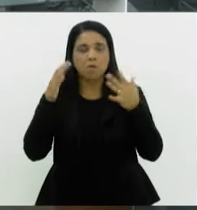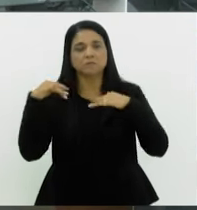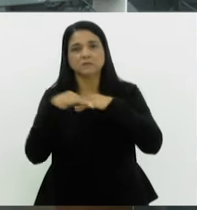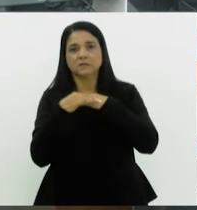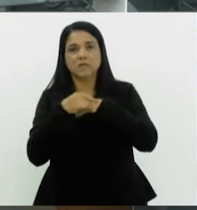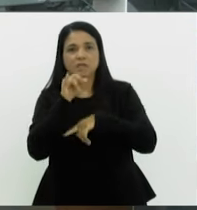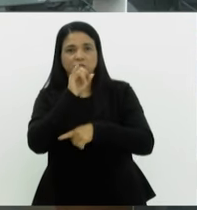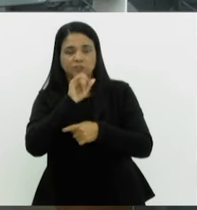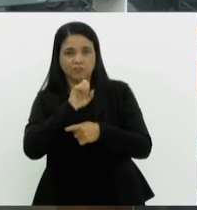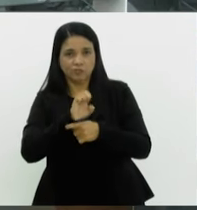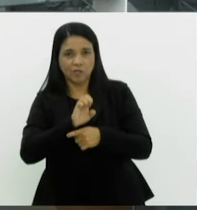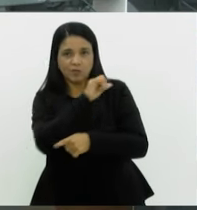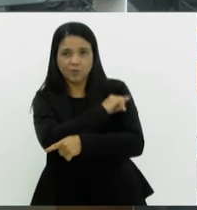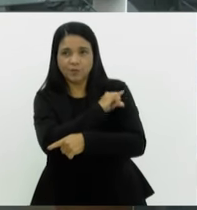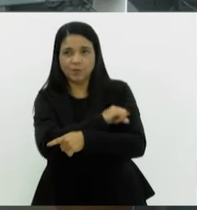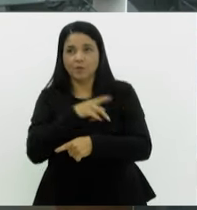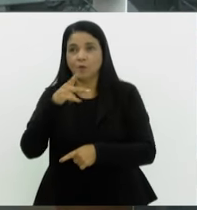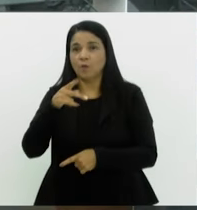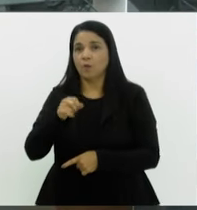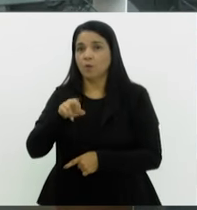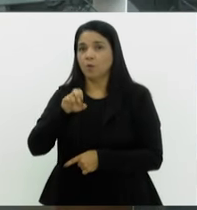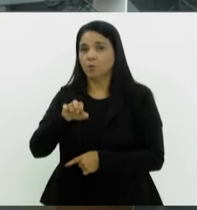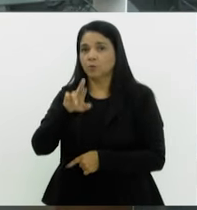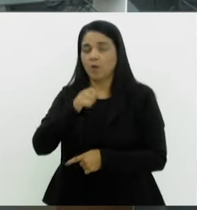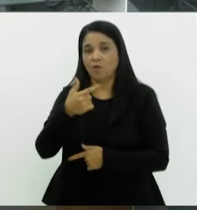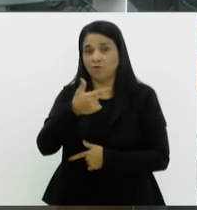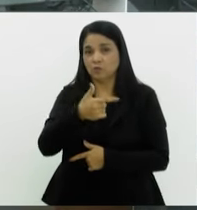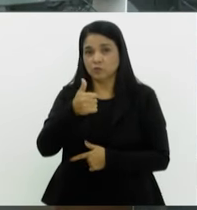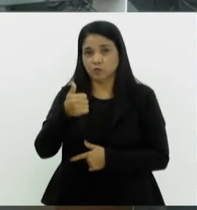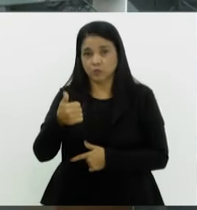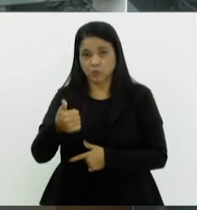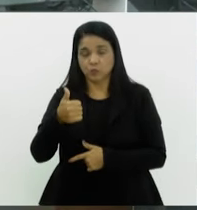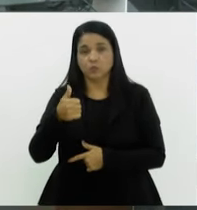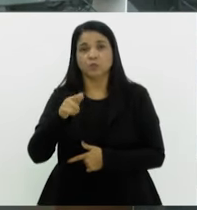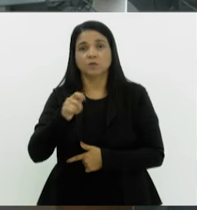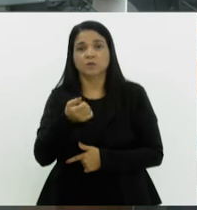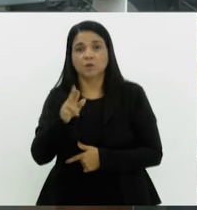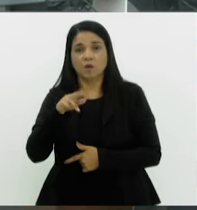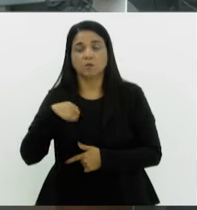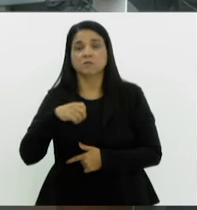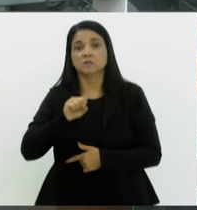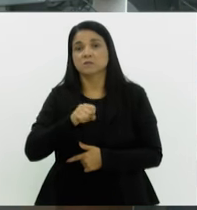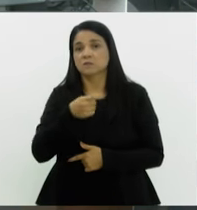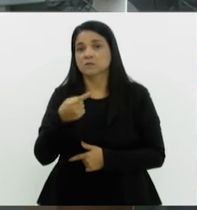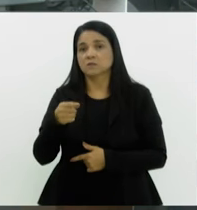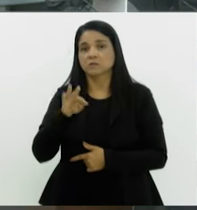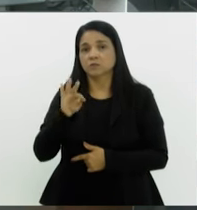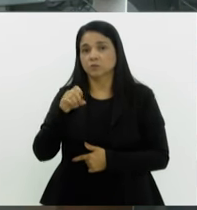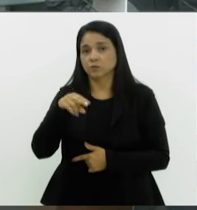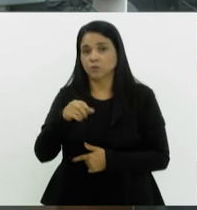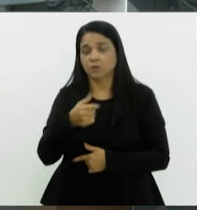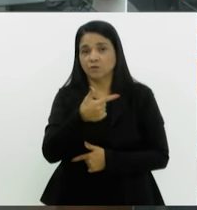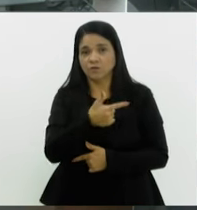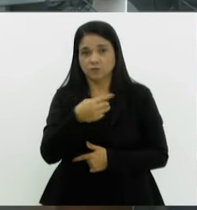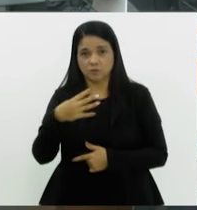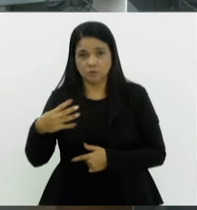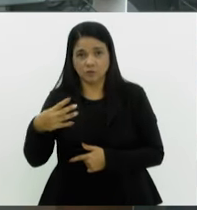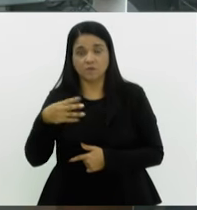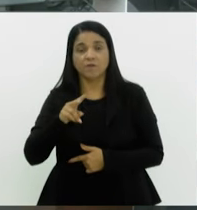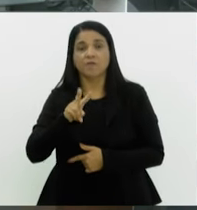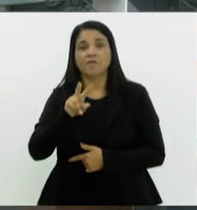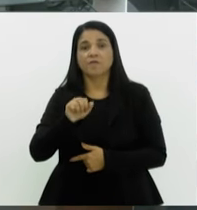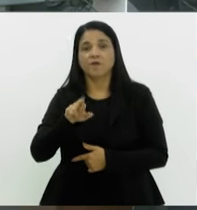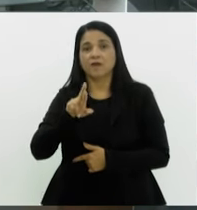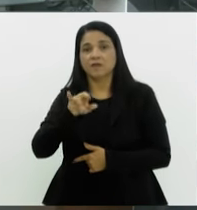Janeiro. Em Porto Real, 21 graus, Santo Antônio de Pádua, 24 graus, Varri Sai,